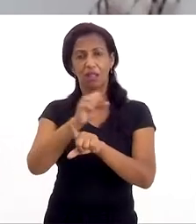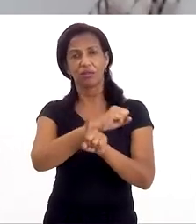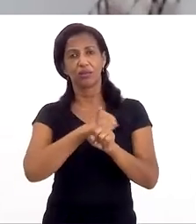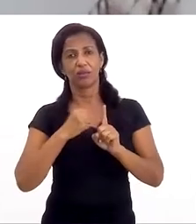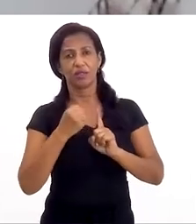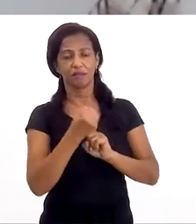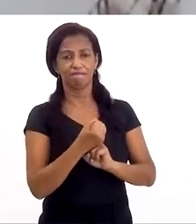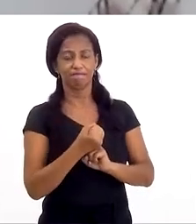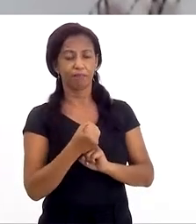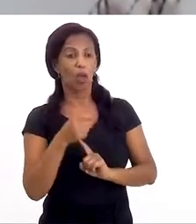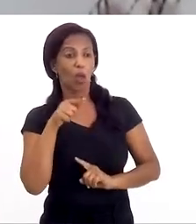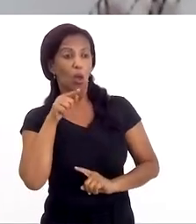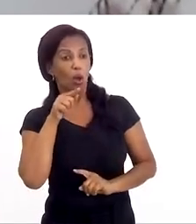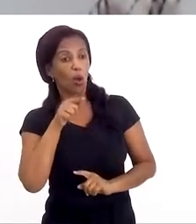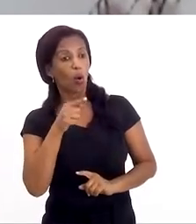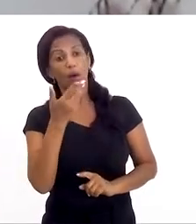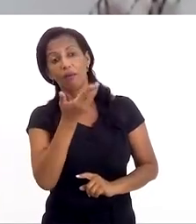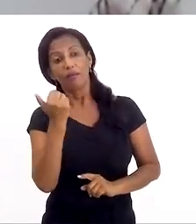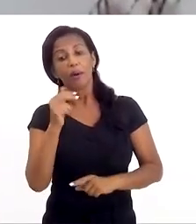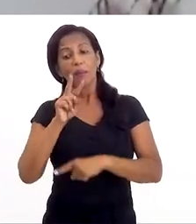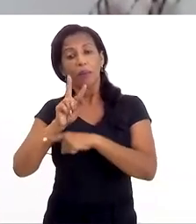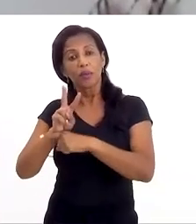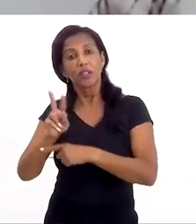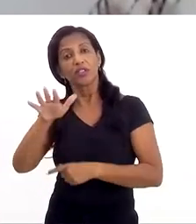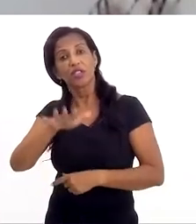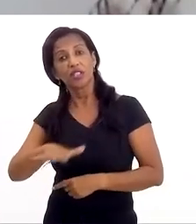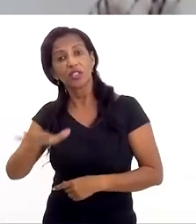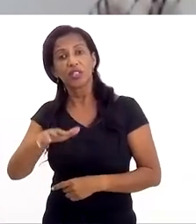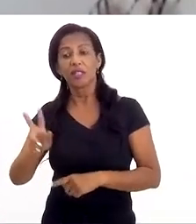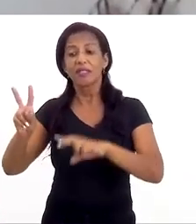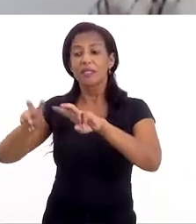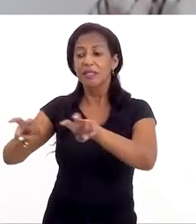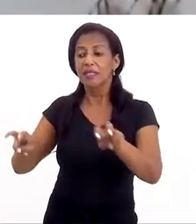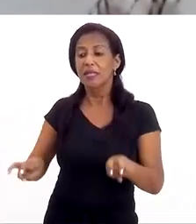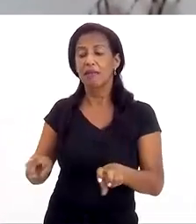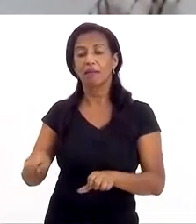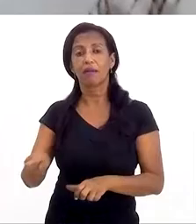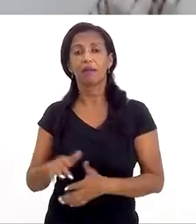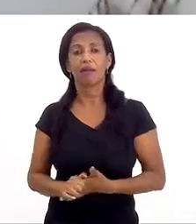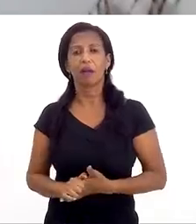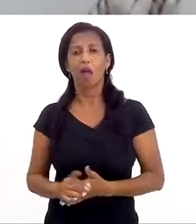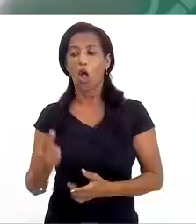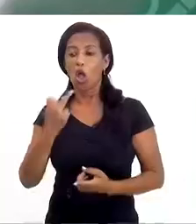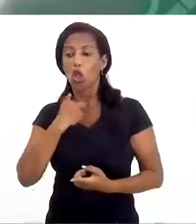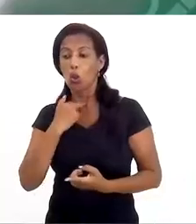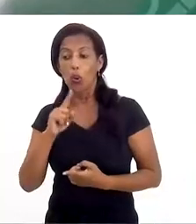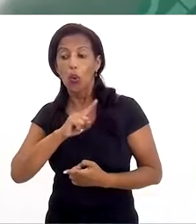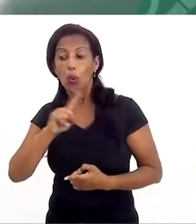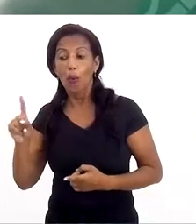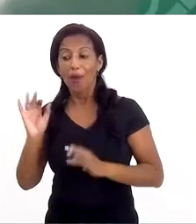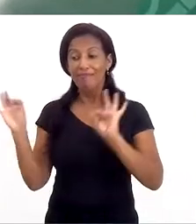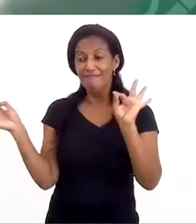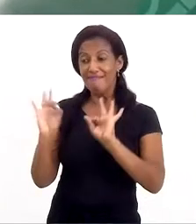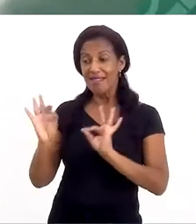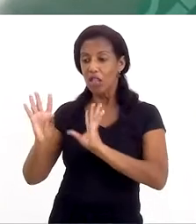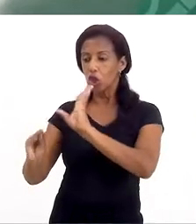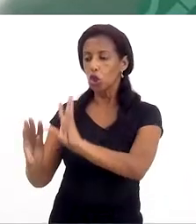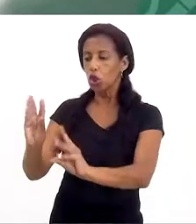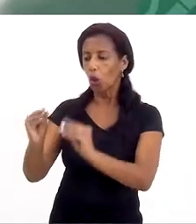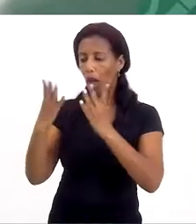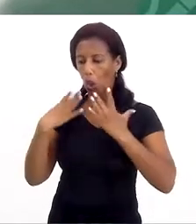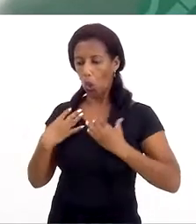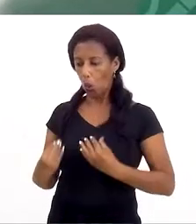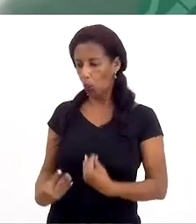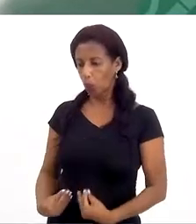na sociedade, olha, vamos proteger as nossas crianças. Senta aqui, menino, ó, não deixa ninguém, viu? Ninguém pode